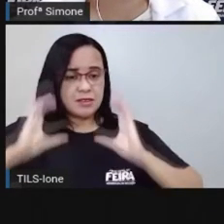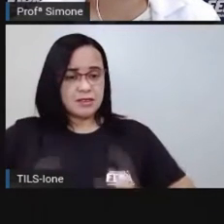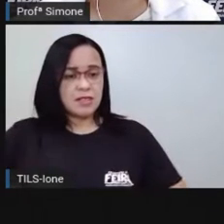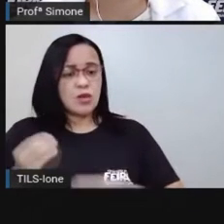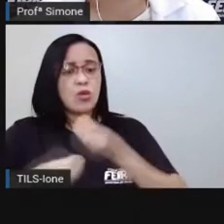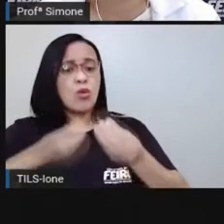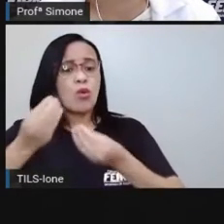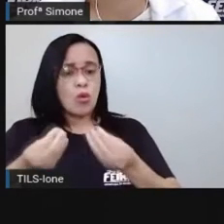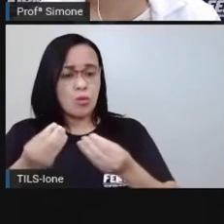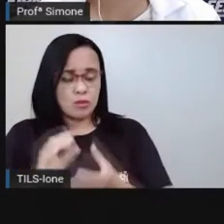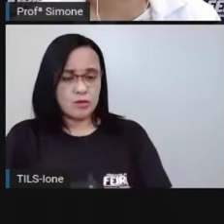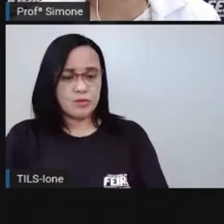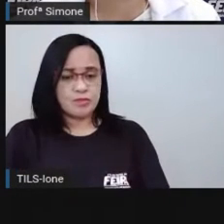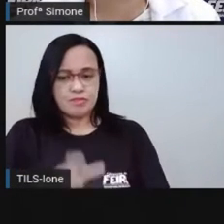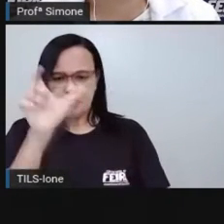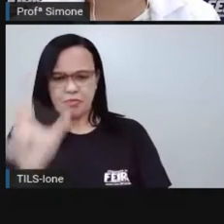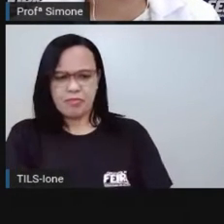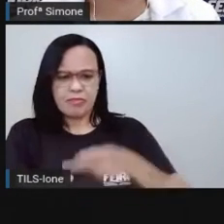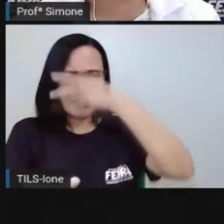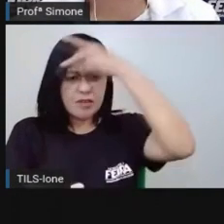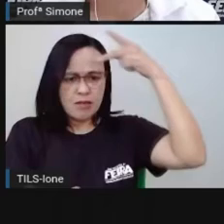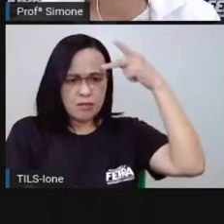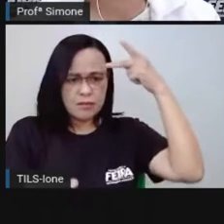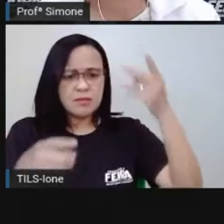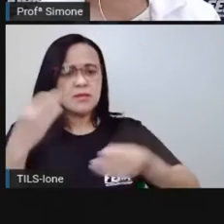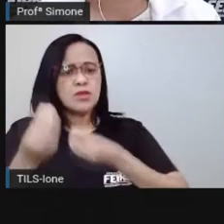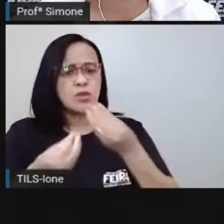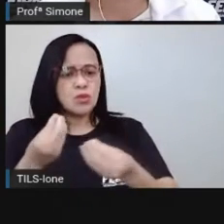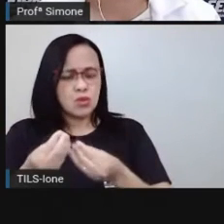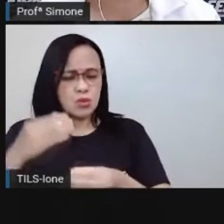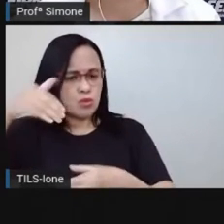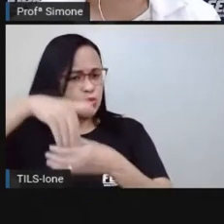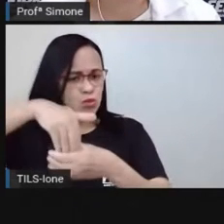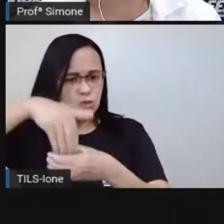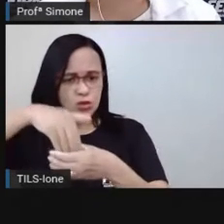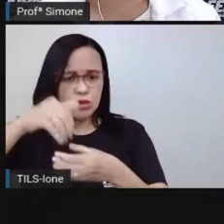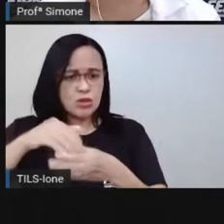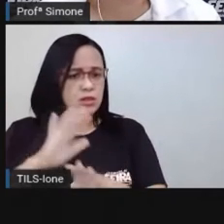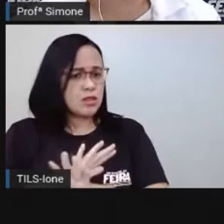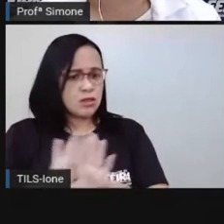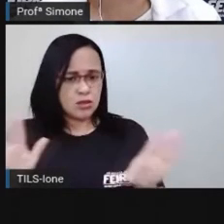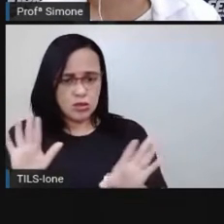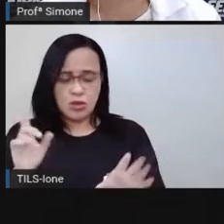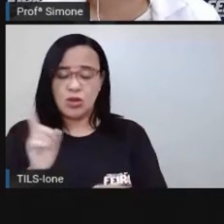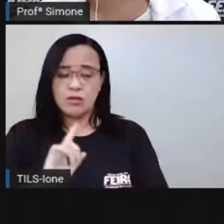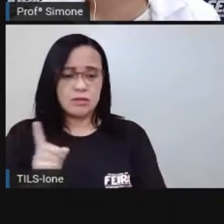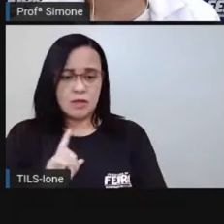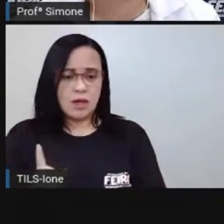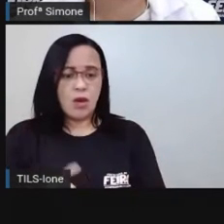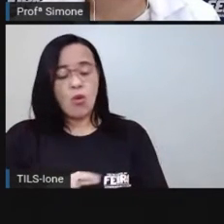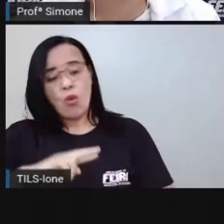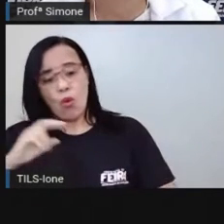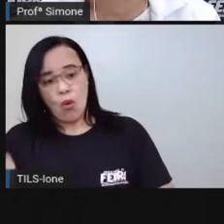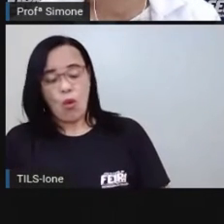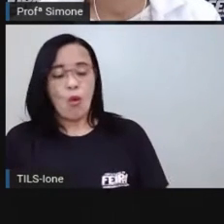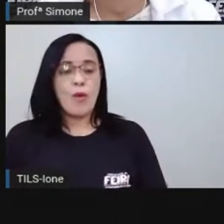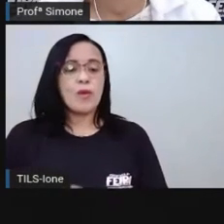cidadão, gente, é muito mais do que votar e muito mais do que cumprir deveres e obrigações.